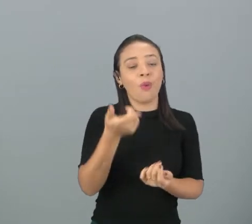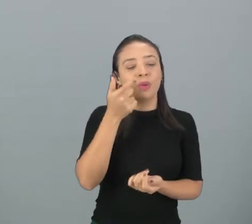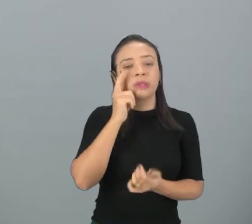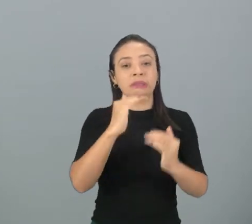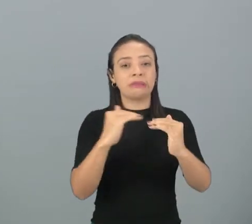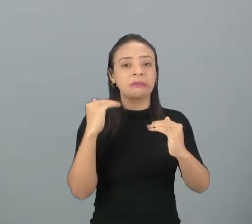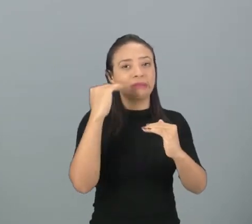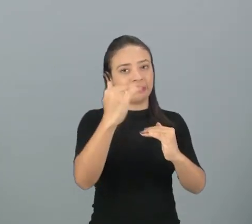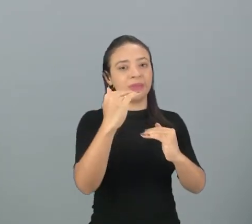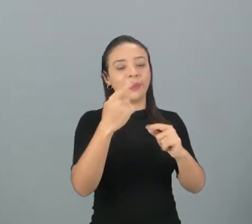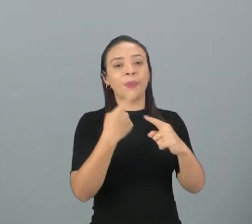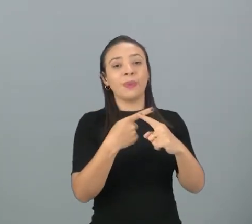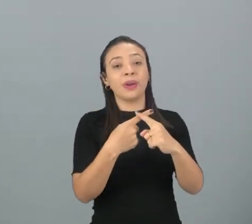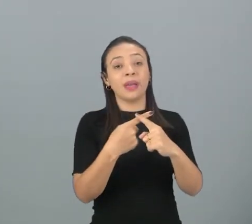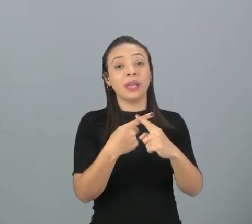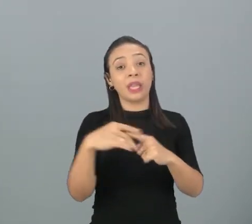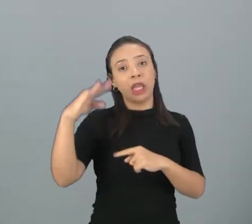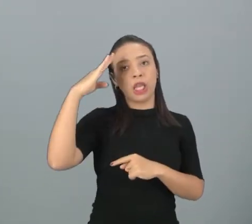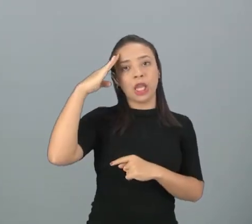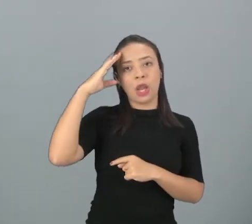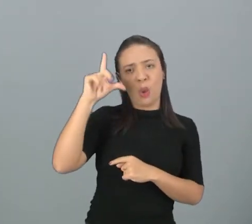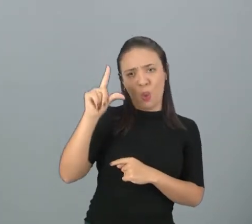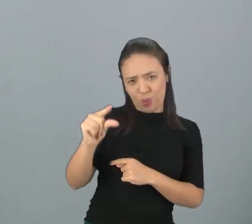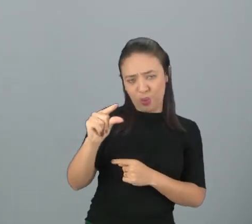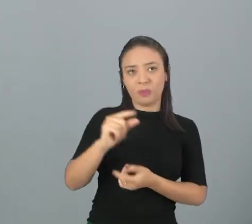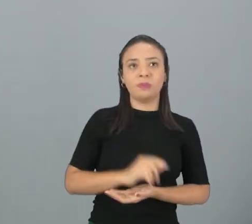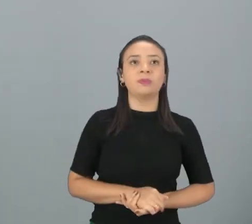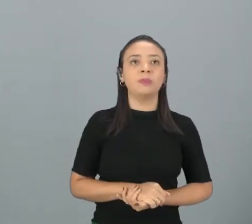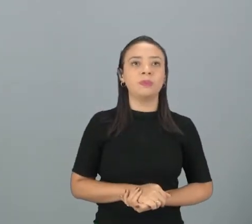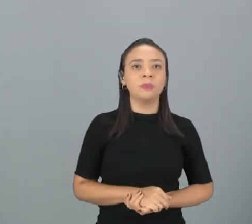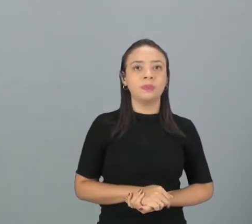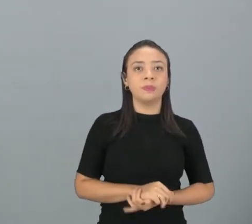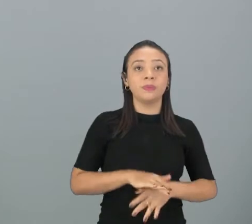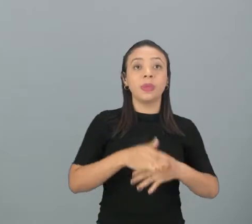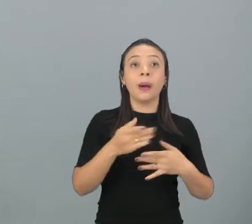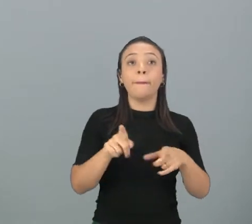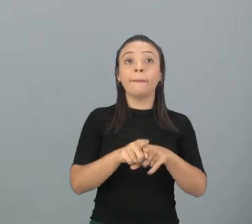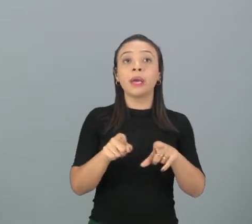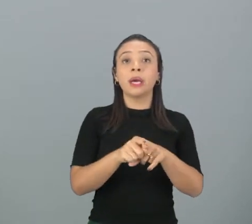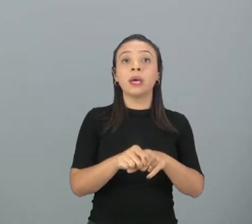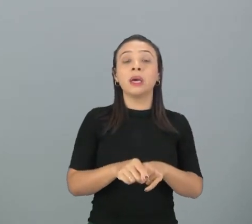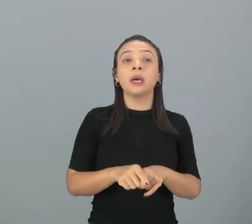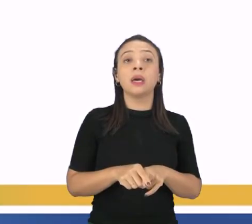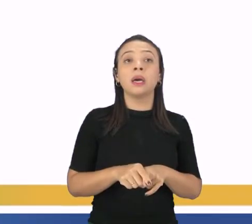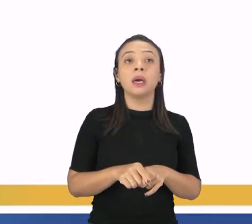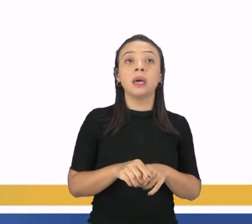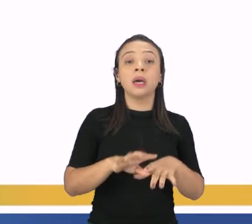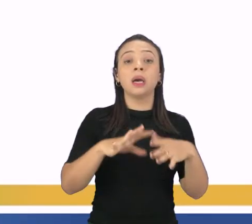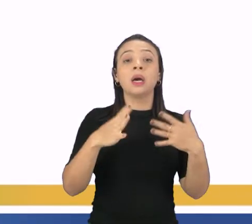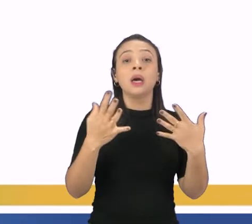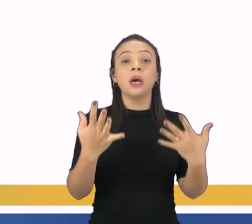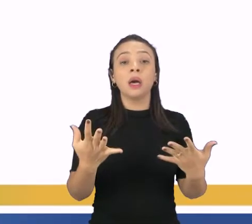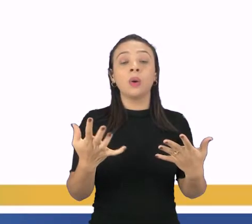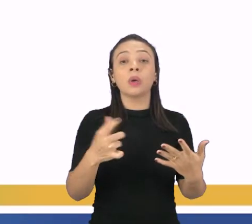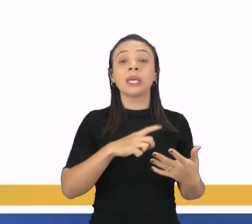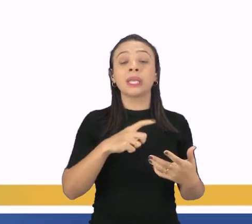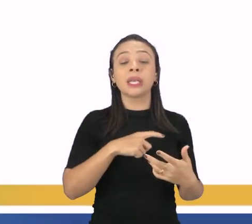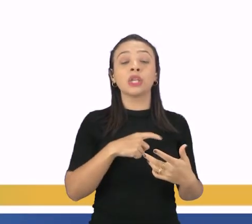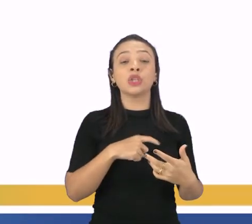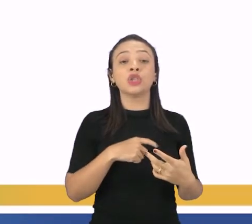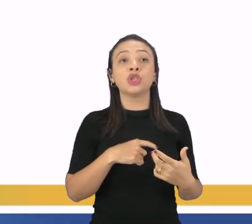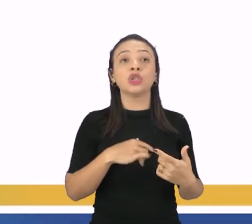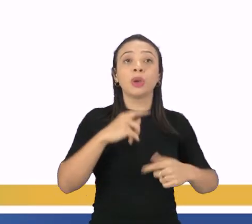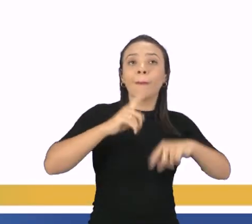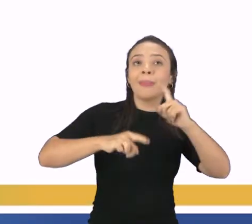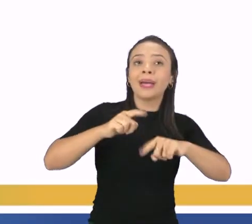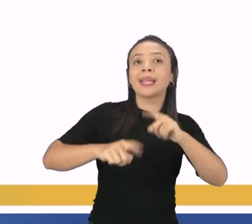militarmente e economicamente são muito mais fracos. E aí, o abastecimento em recursos energéticos é algo essencial para